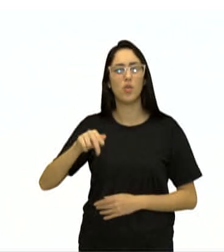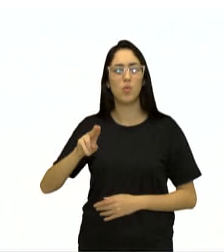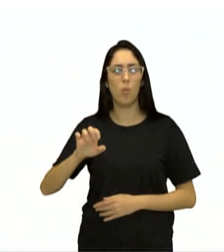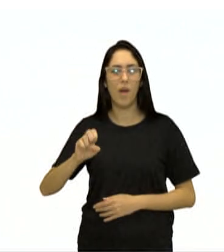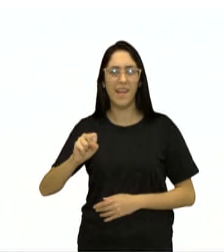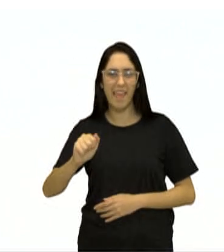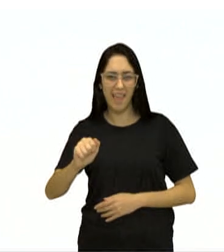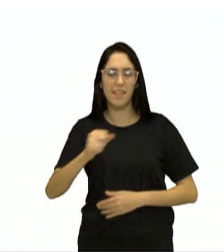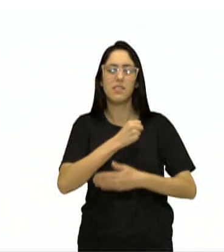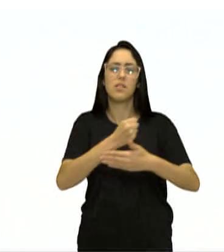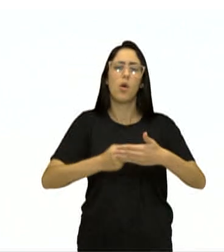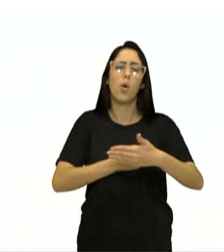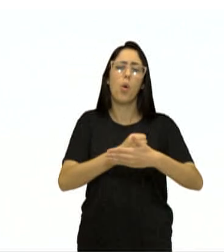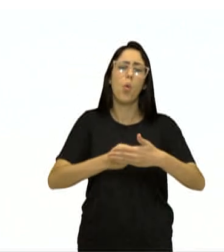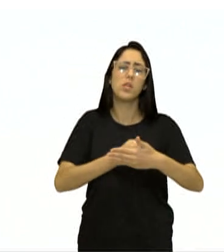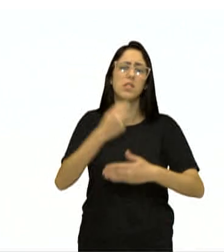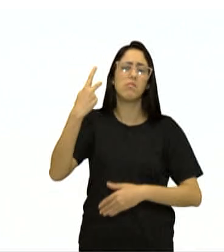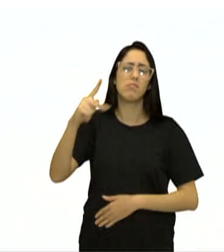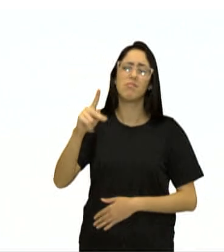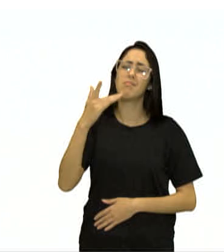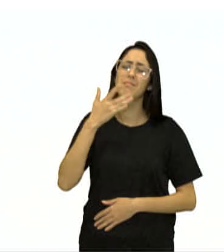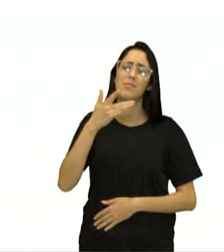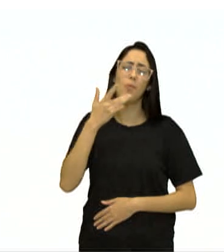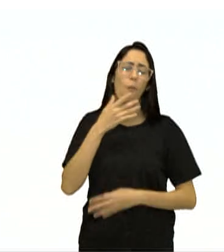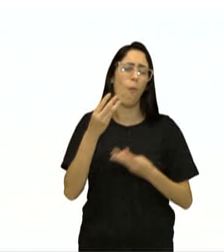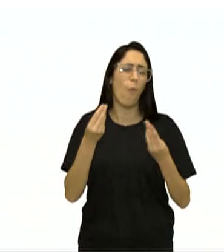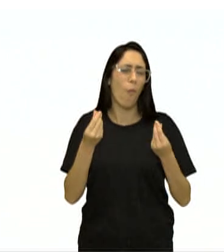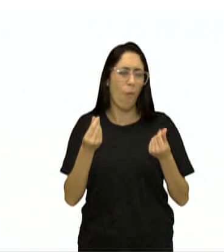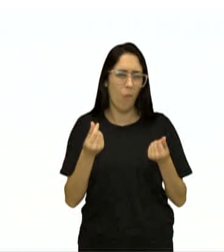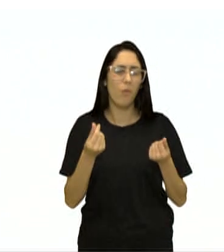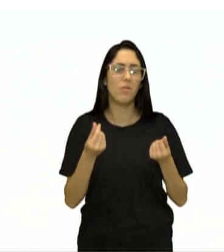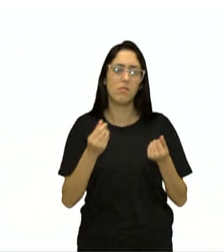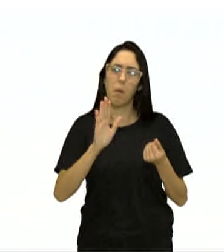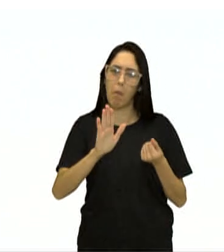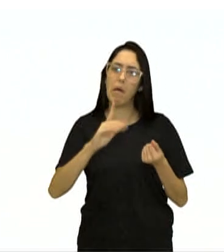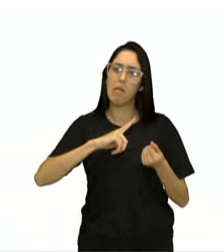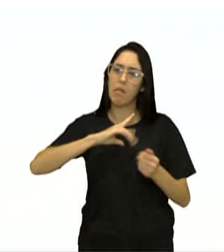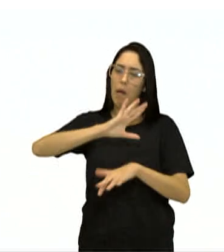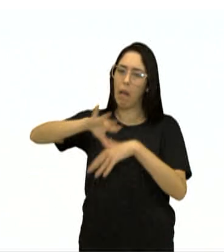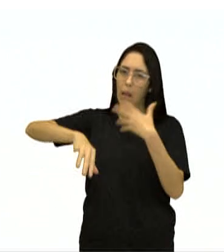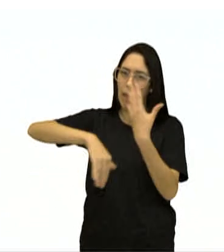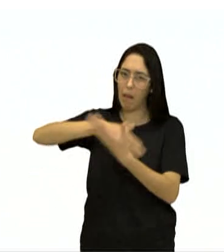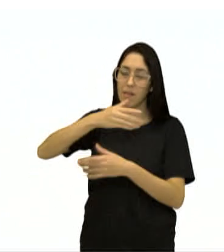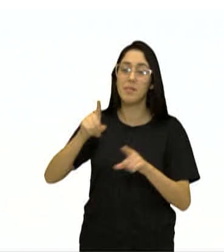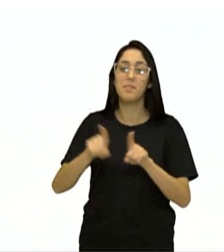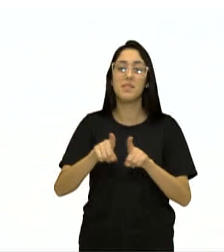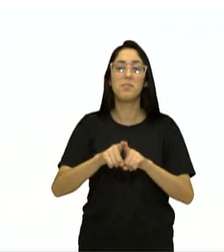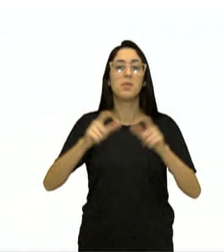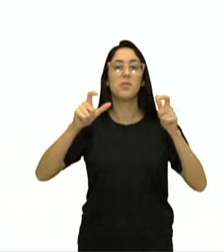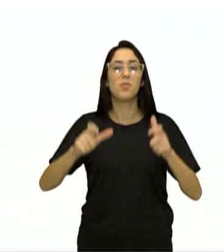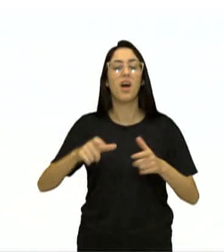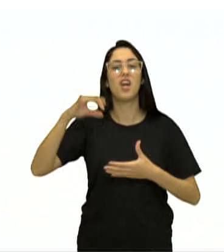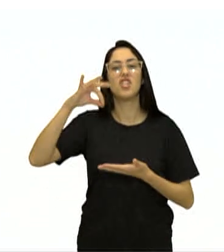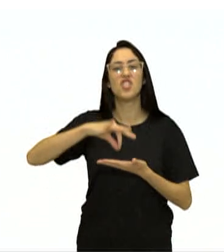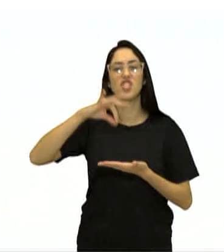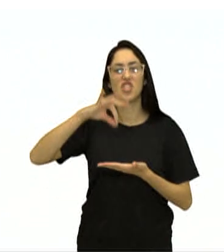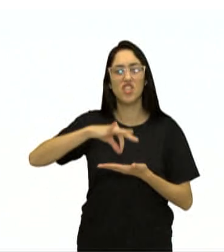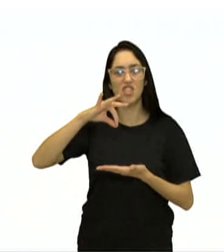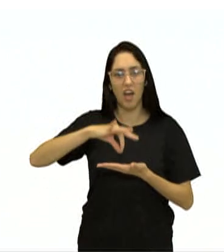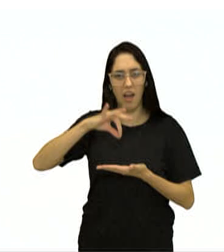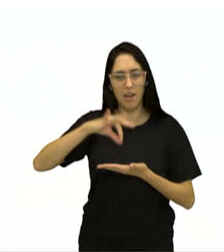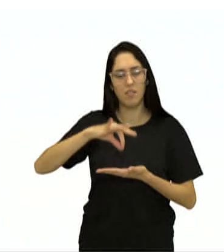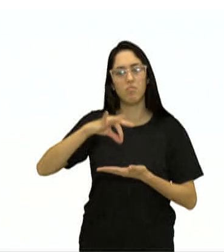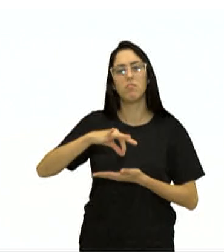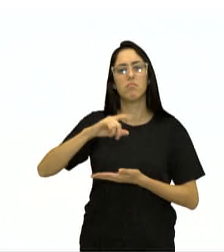cozinha, hum, deliciosa, mas desleixada, e o salão de chá, ao ar livre